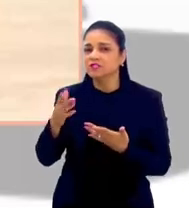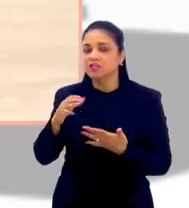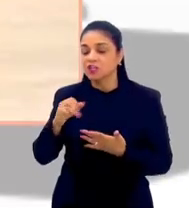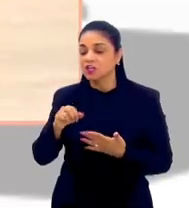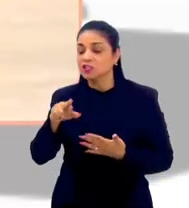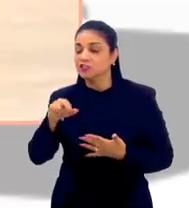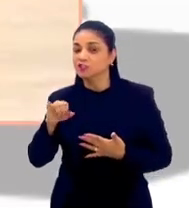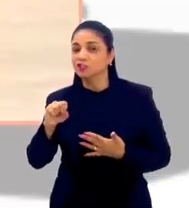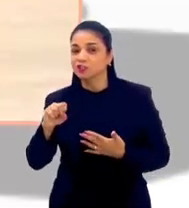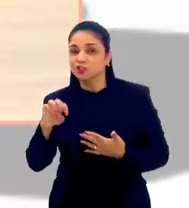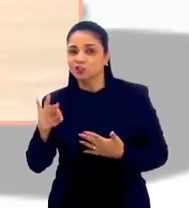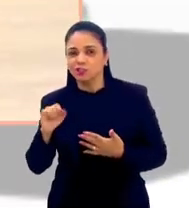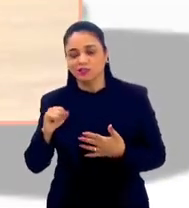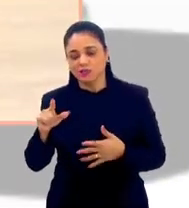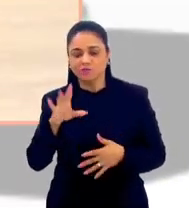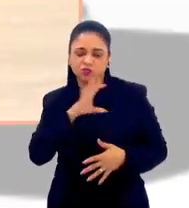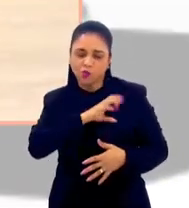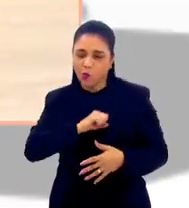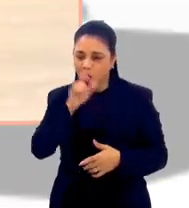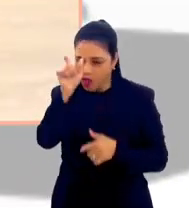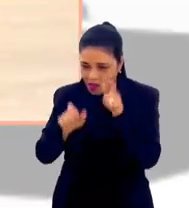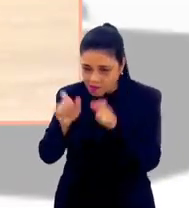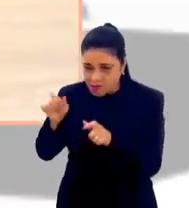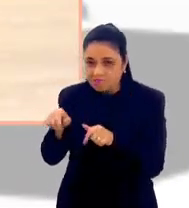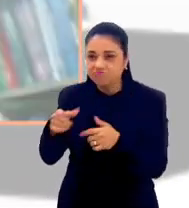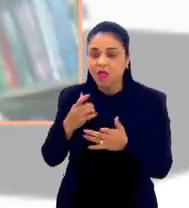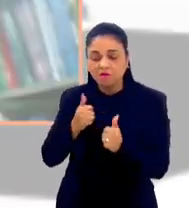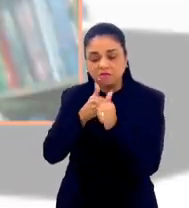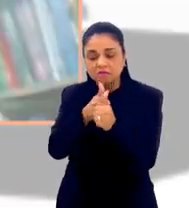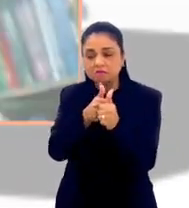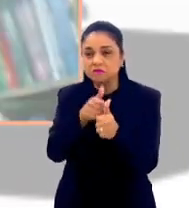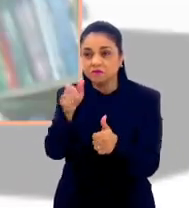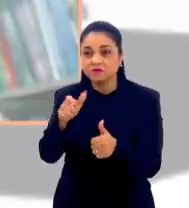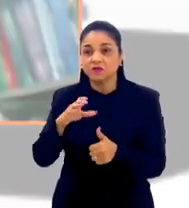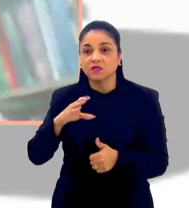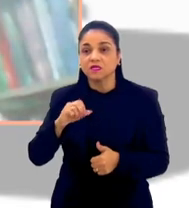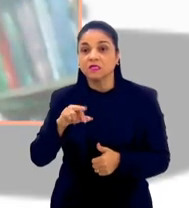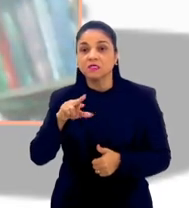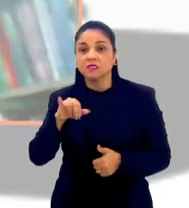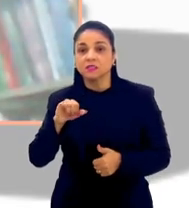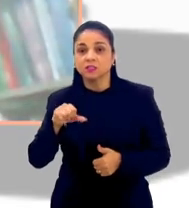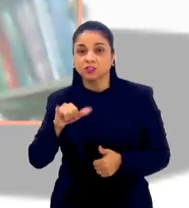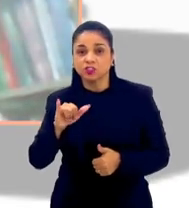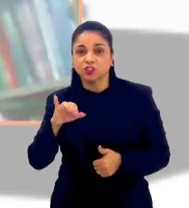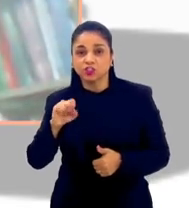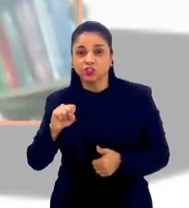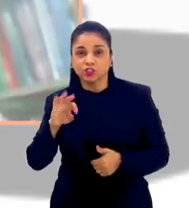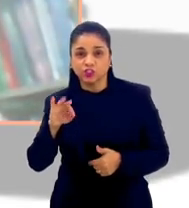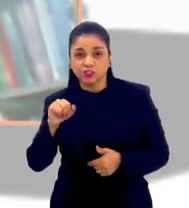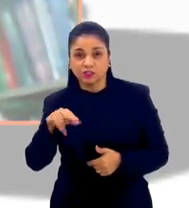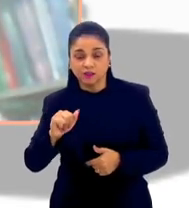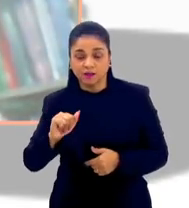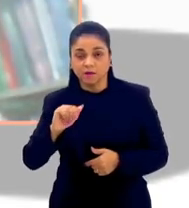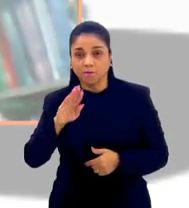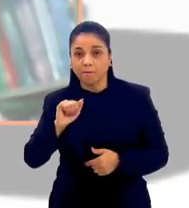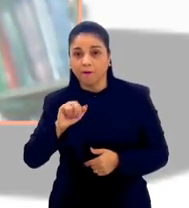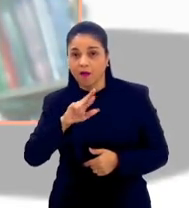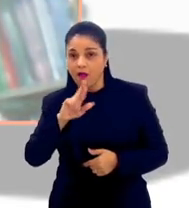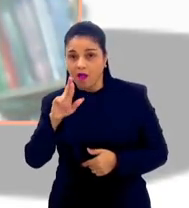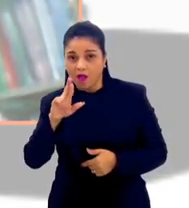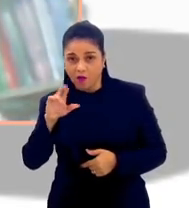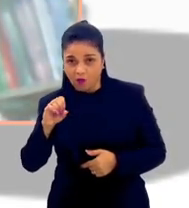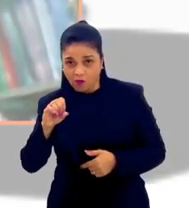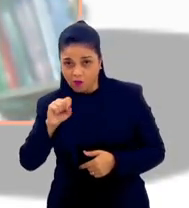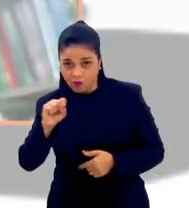para quem está adorando esse programa, que possa te seguir. Qual é a sua página? Cristina Barros. Cristina com C-H